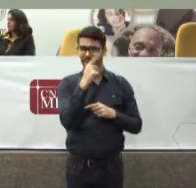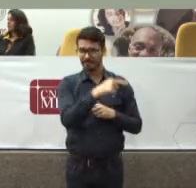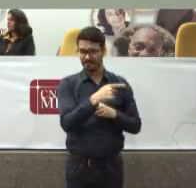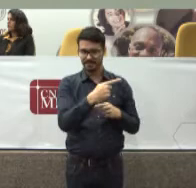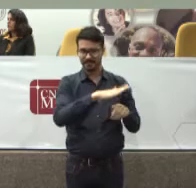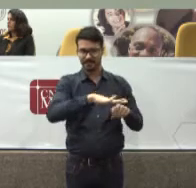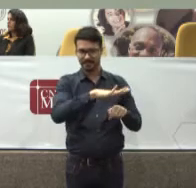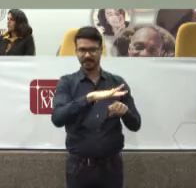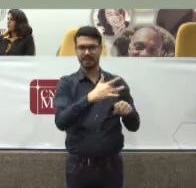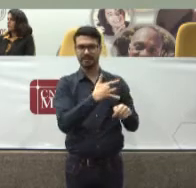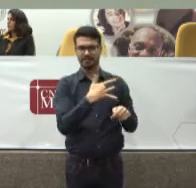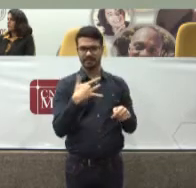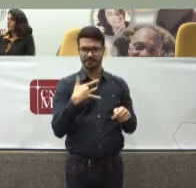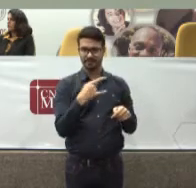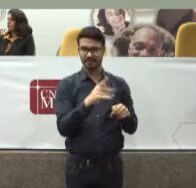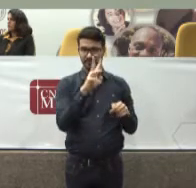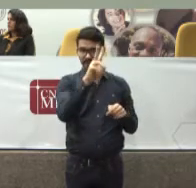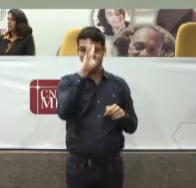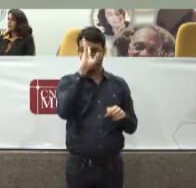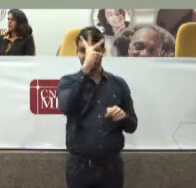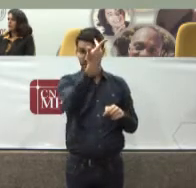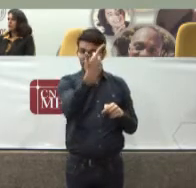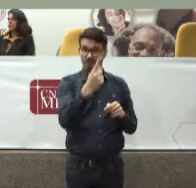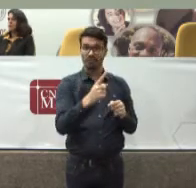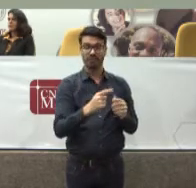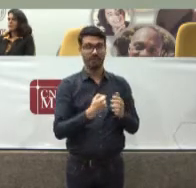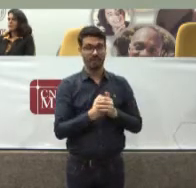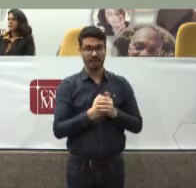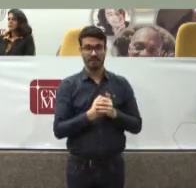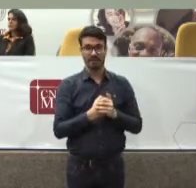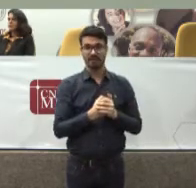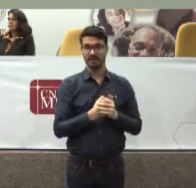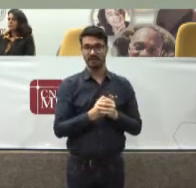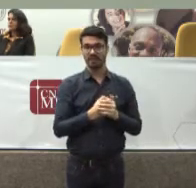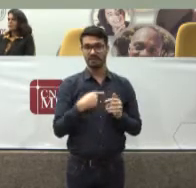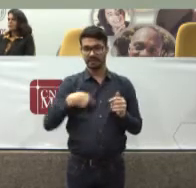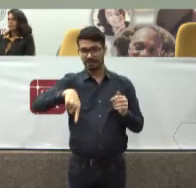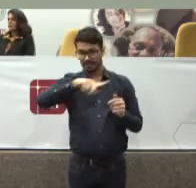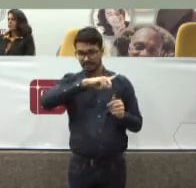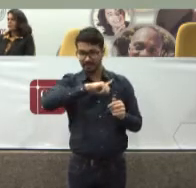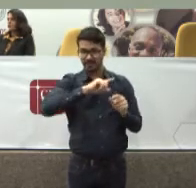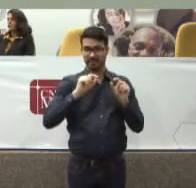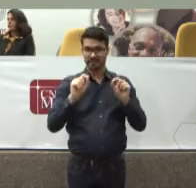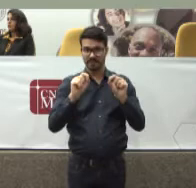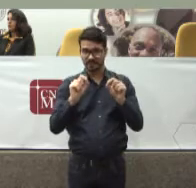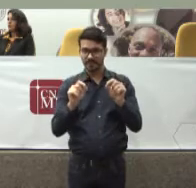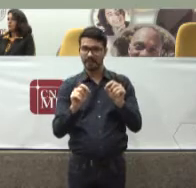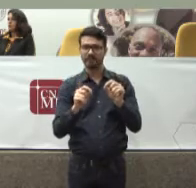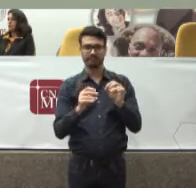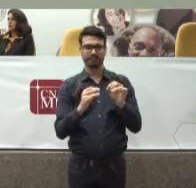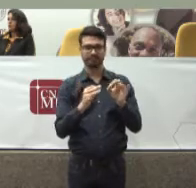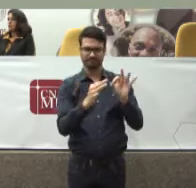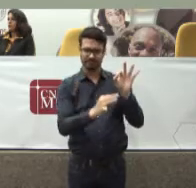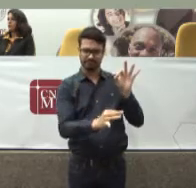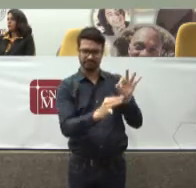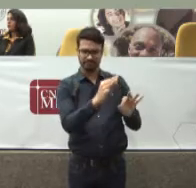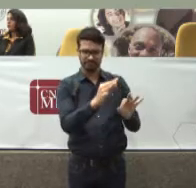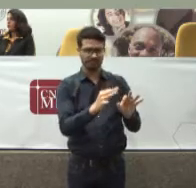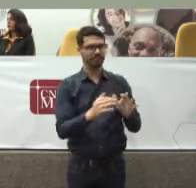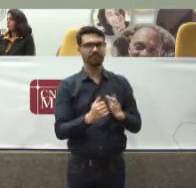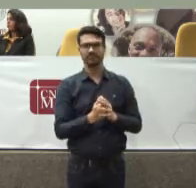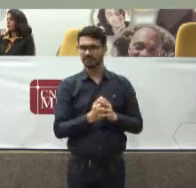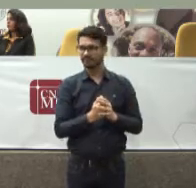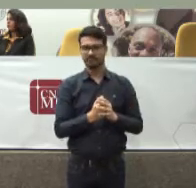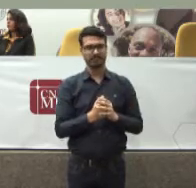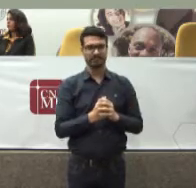Da saúde Serão resolvidas Única e exclusivamente Pelo exercício Da jurisdição Eu ouso dizer E